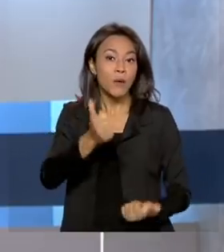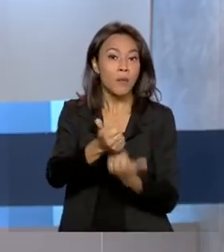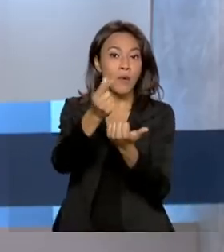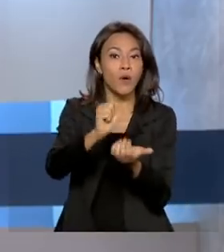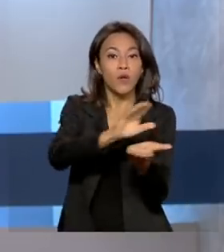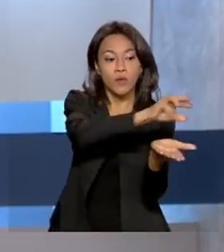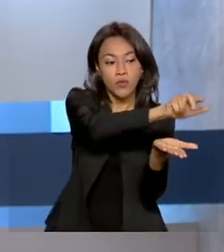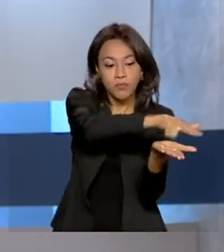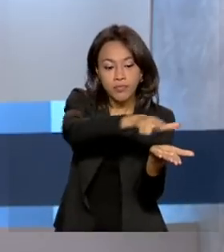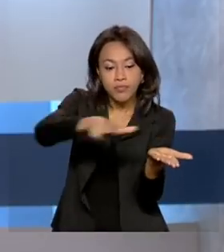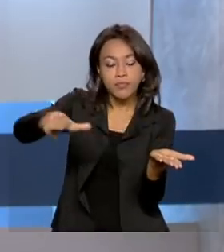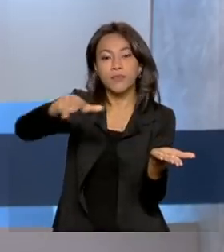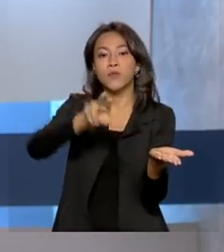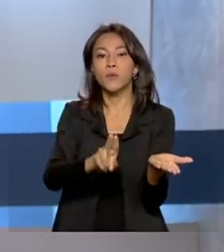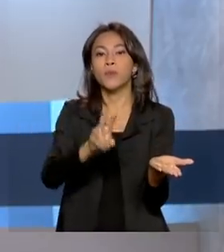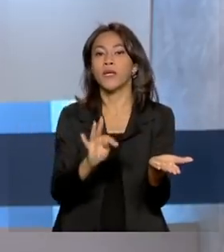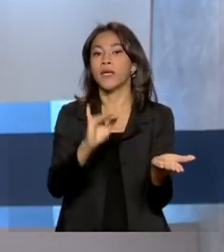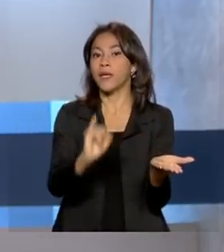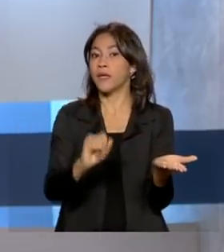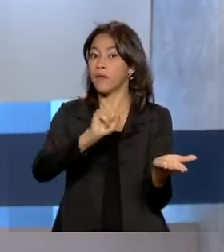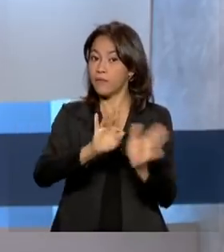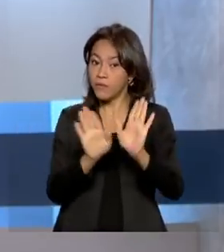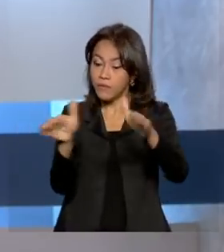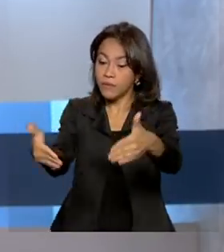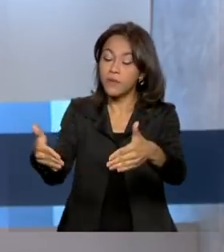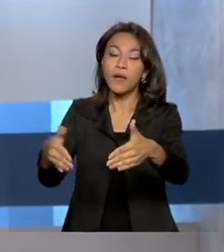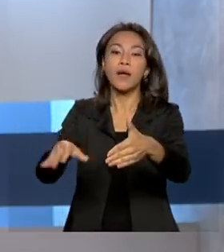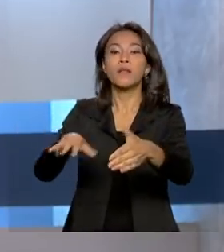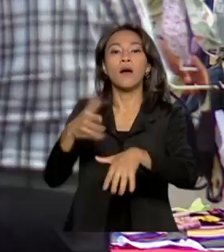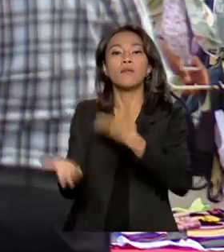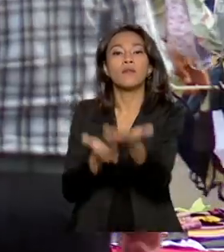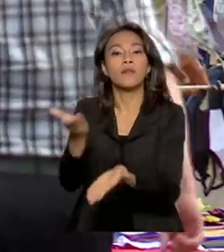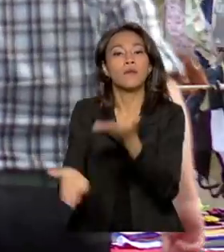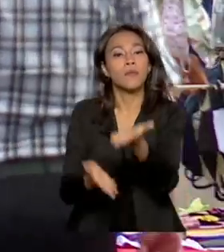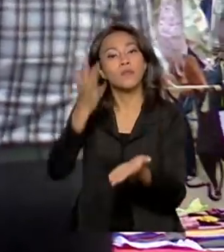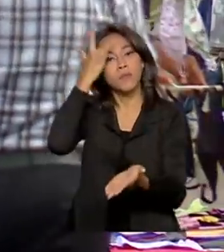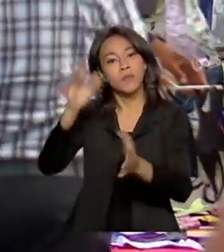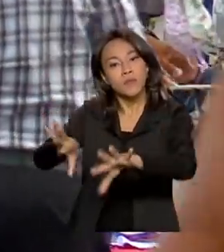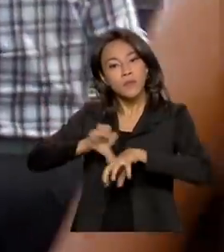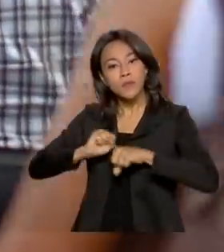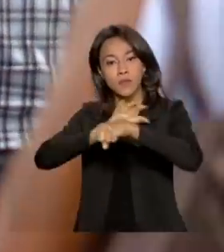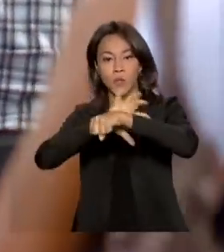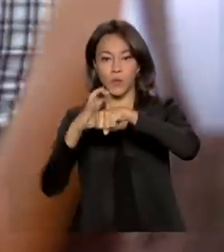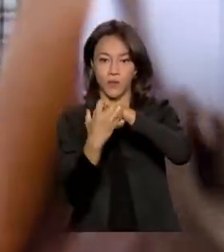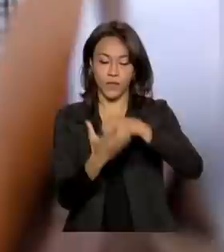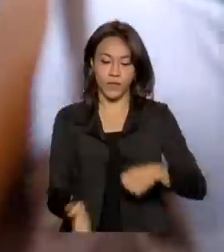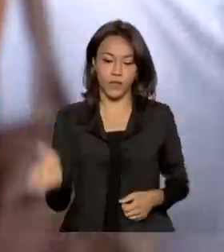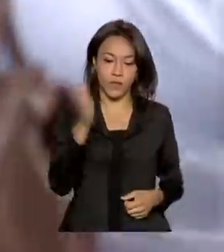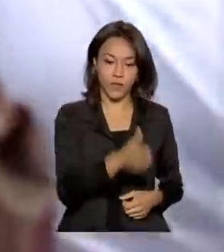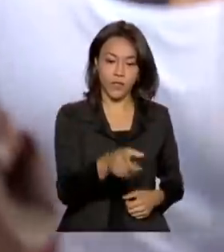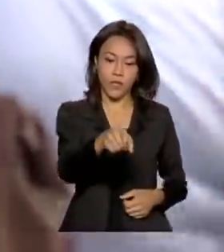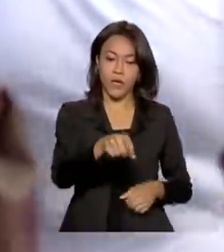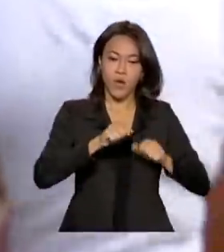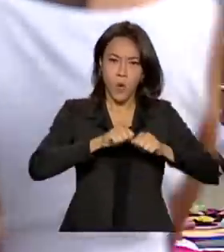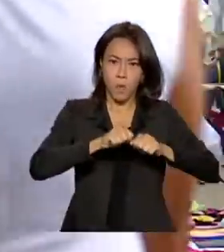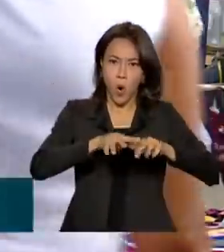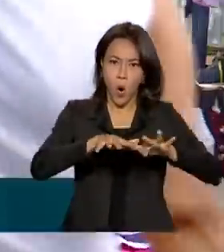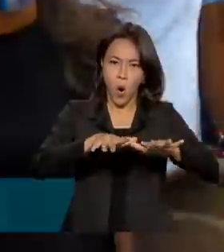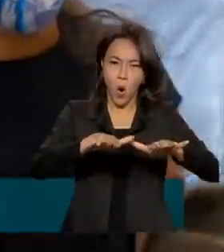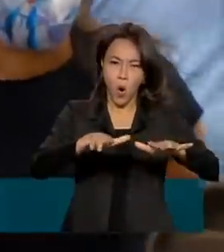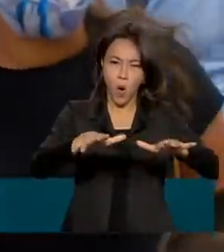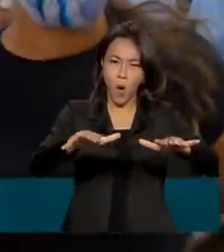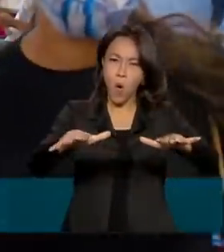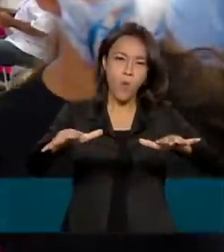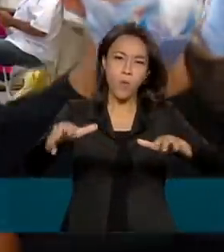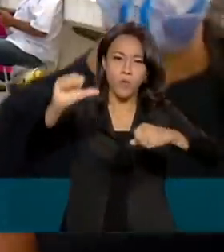destinados ao tratamento de pacientes com Covid-19. Com o avanço da variante Ômicron no país